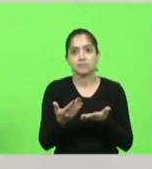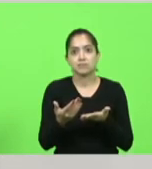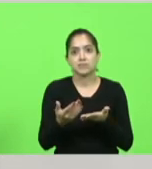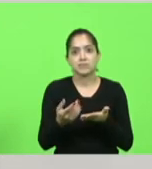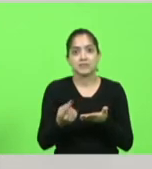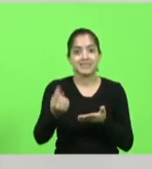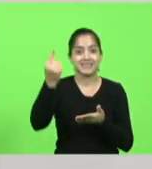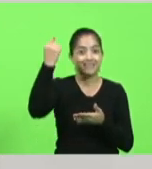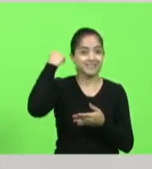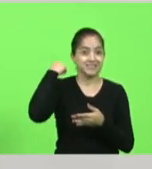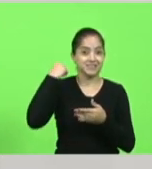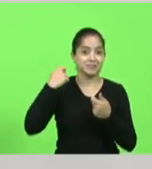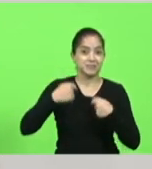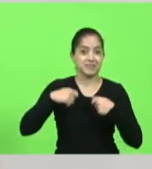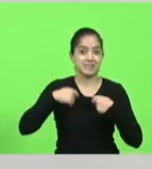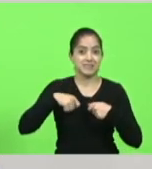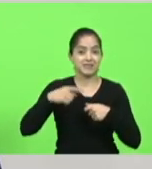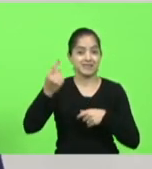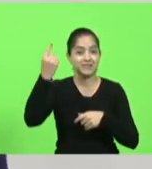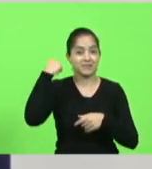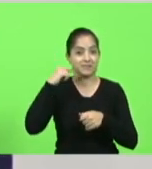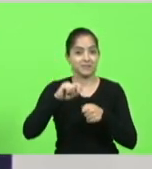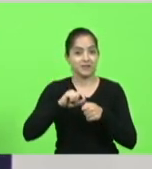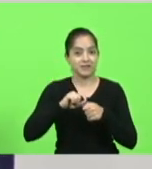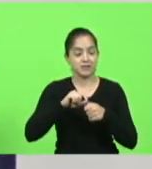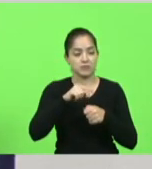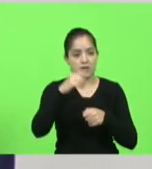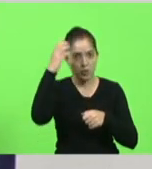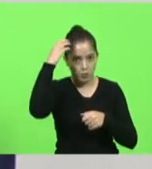passado. É culpa do servidor? Não.